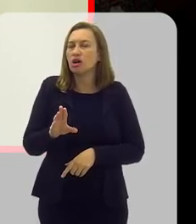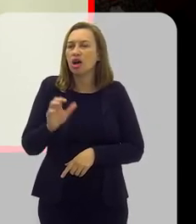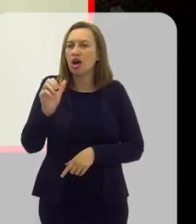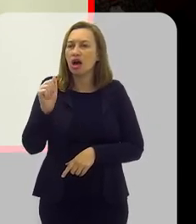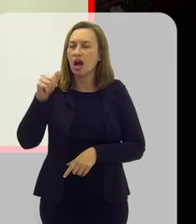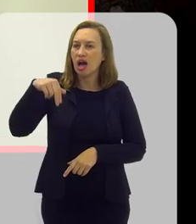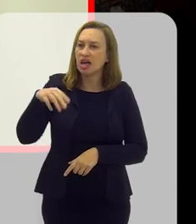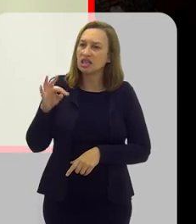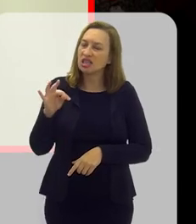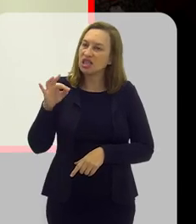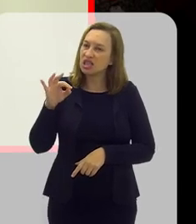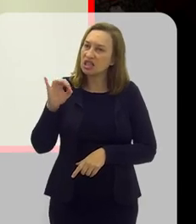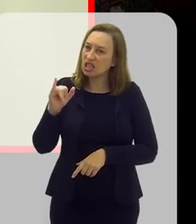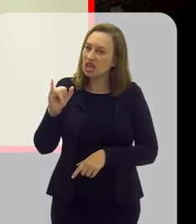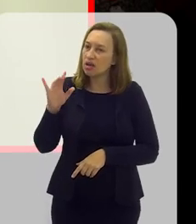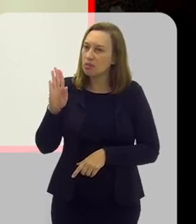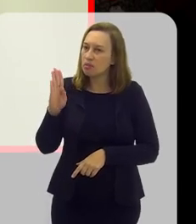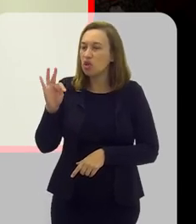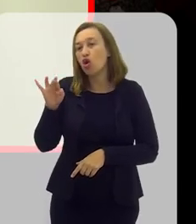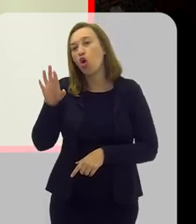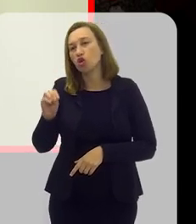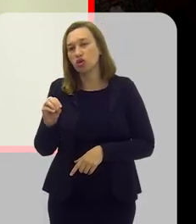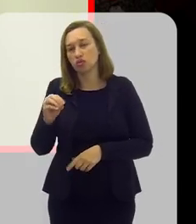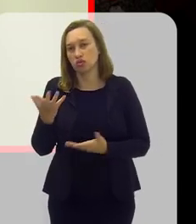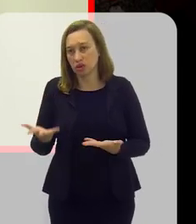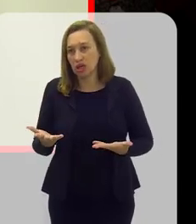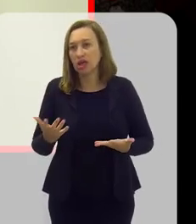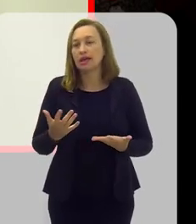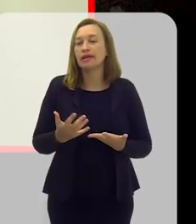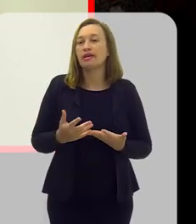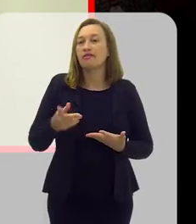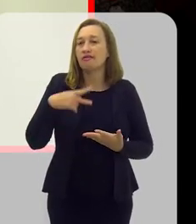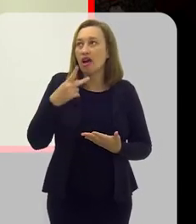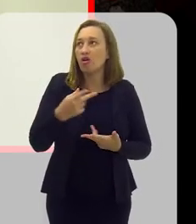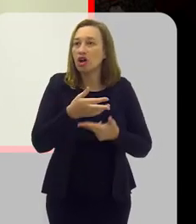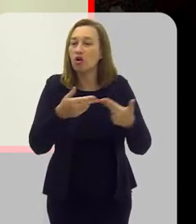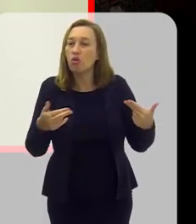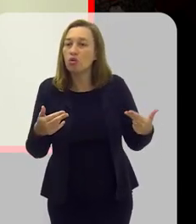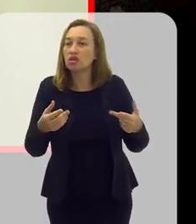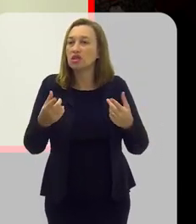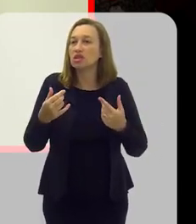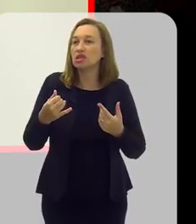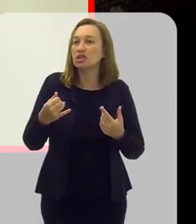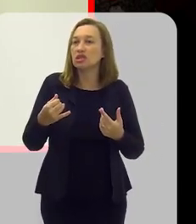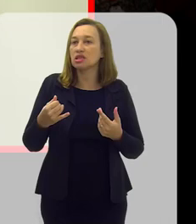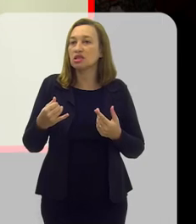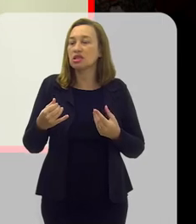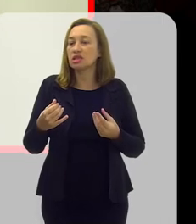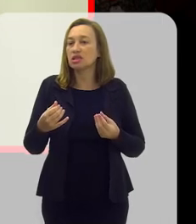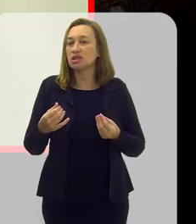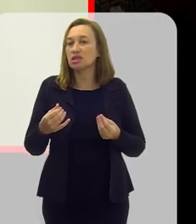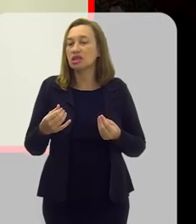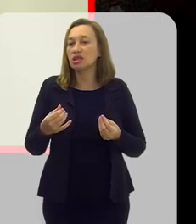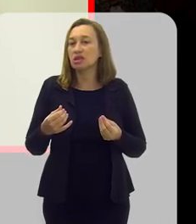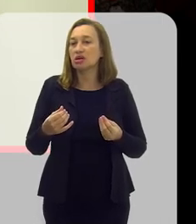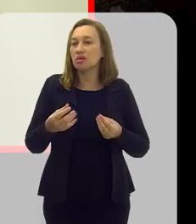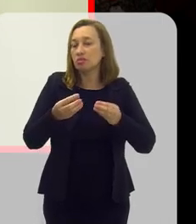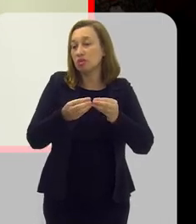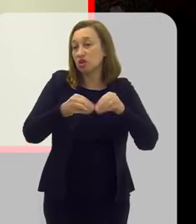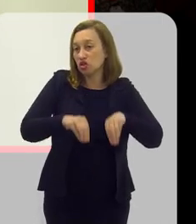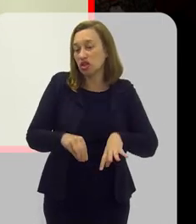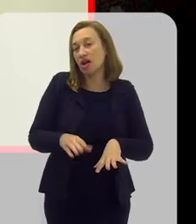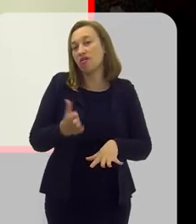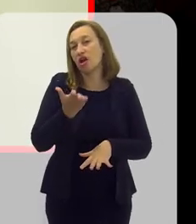a leite de vaca, refluxo gás esofágico, que sempre se falou que eram coisas provocadas por alimentação,